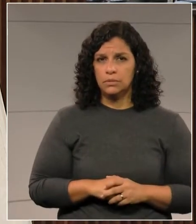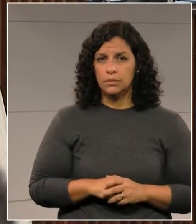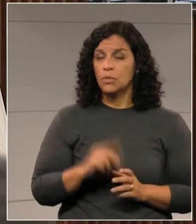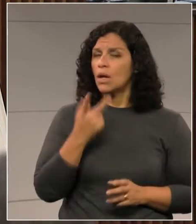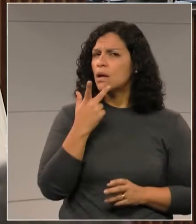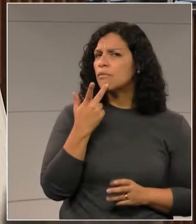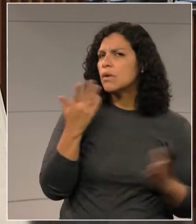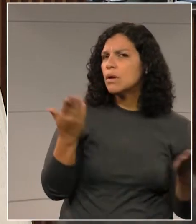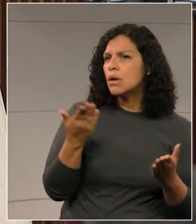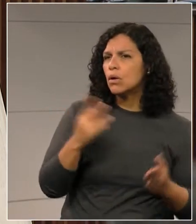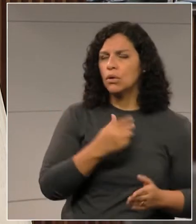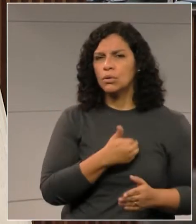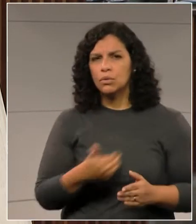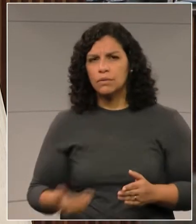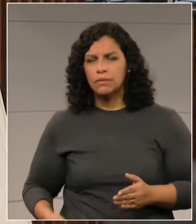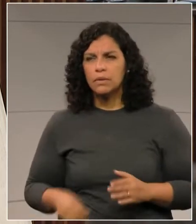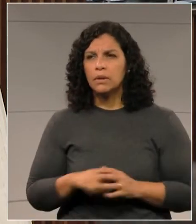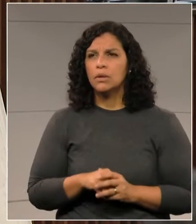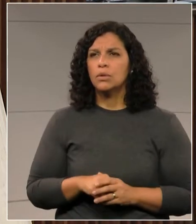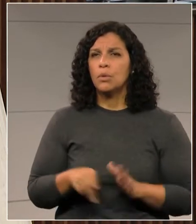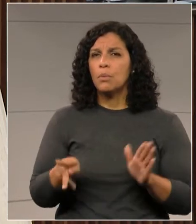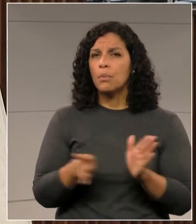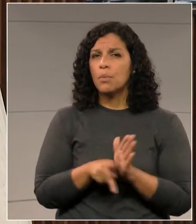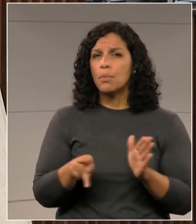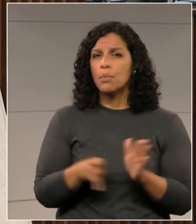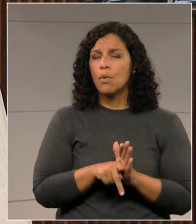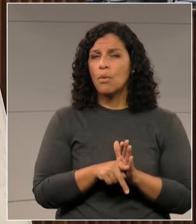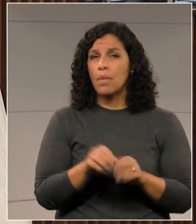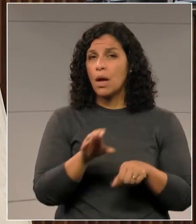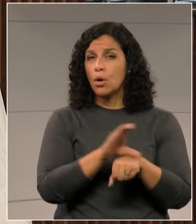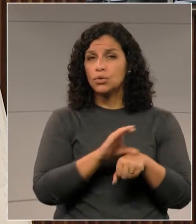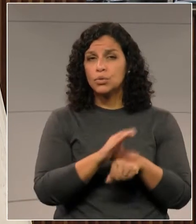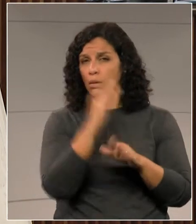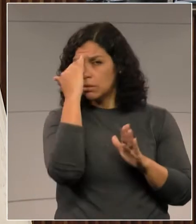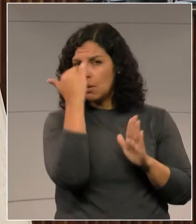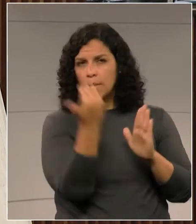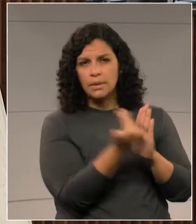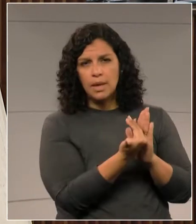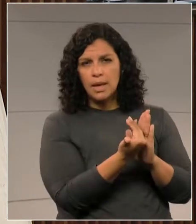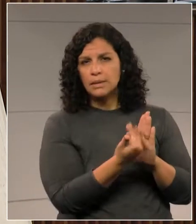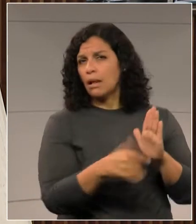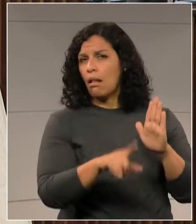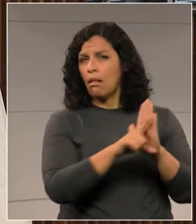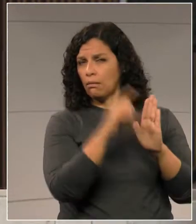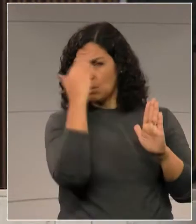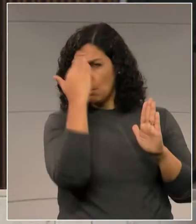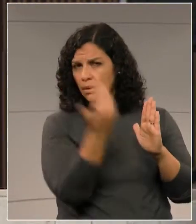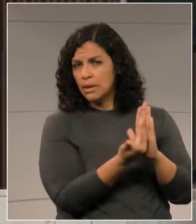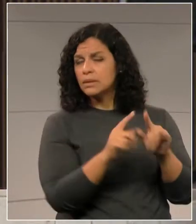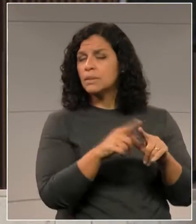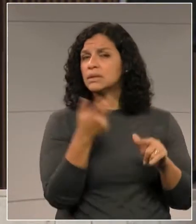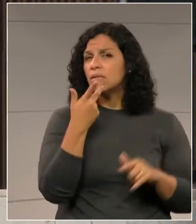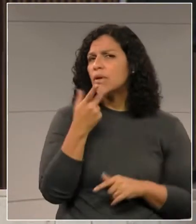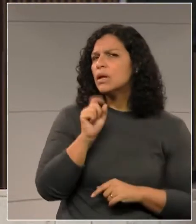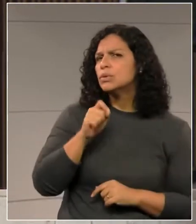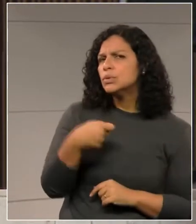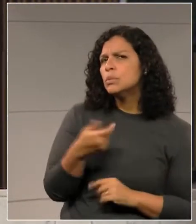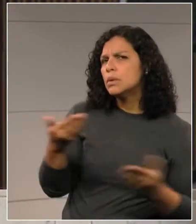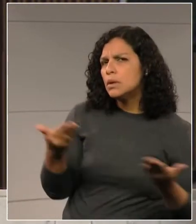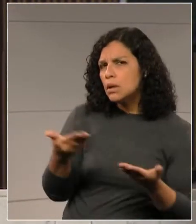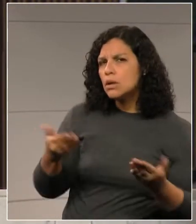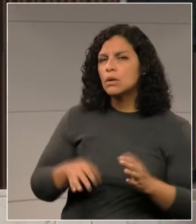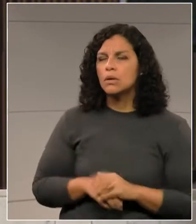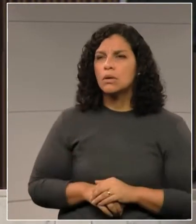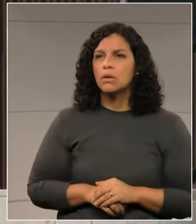governador não é só ilegal, inconstitucional, mas a atividade que o governador faz, desempenha nesse momento,